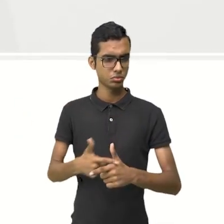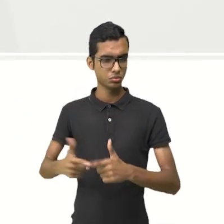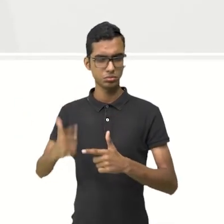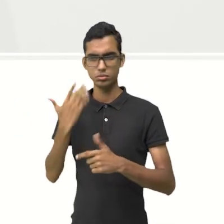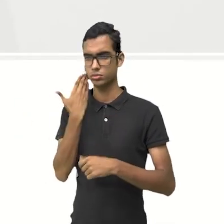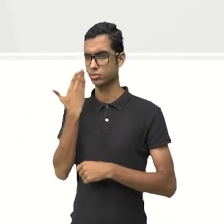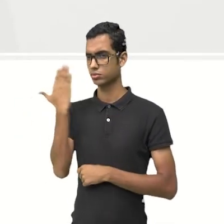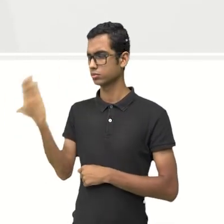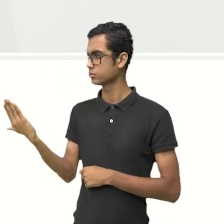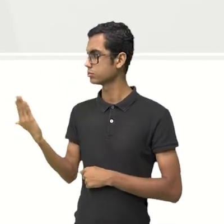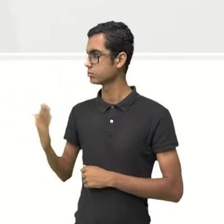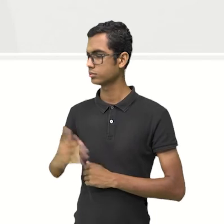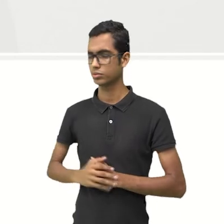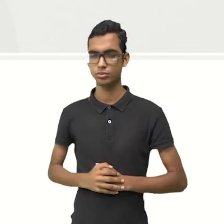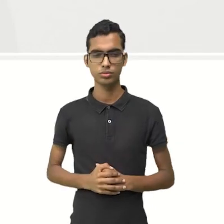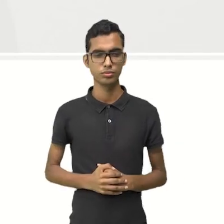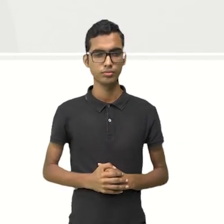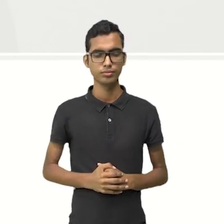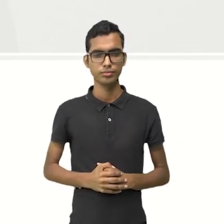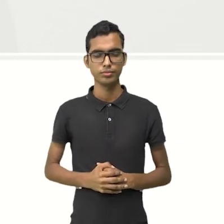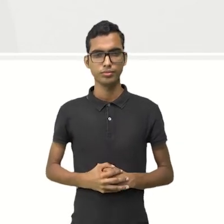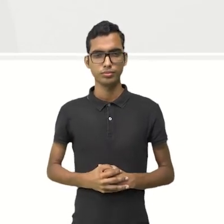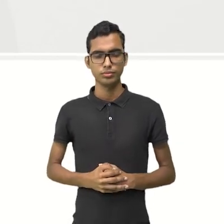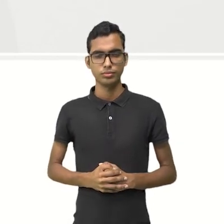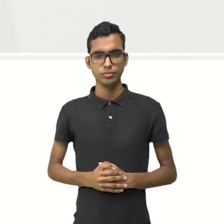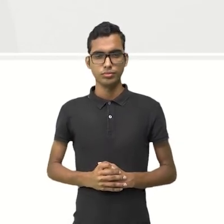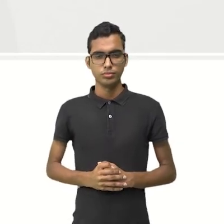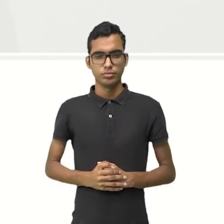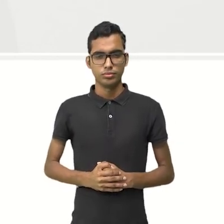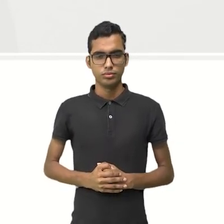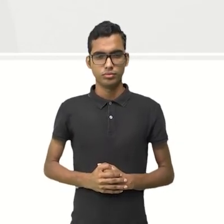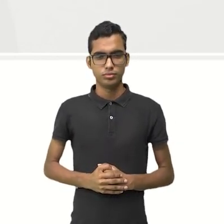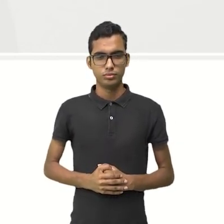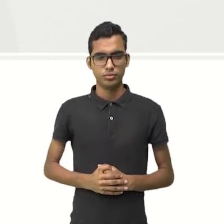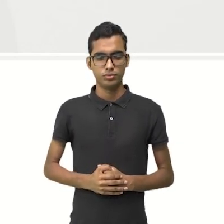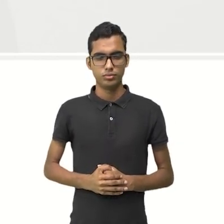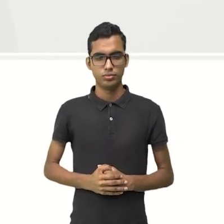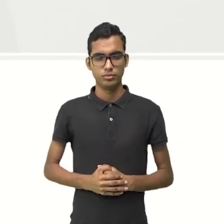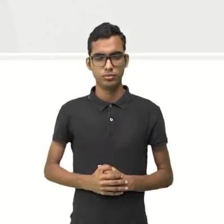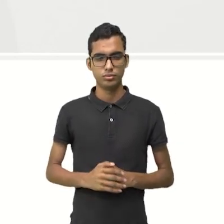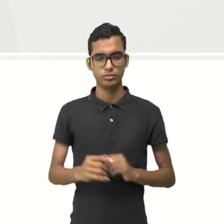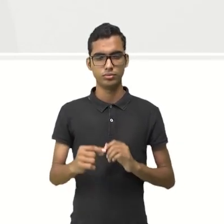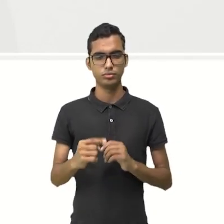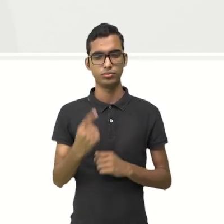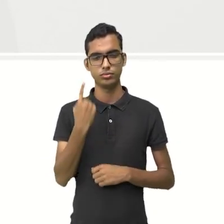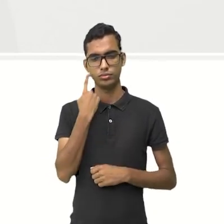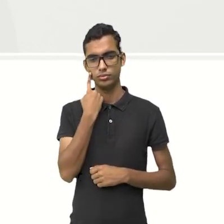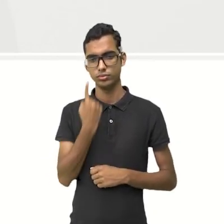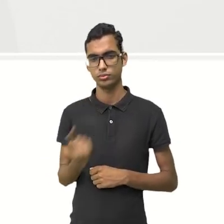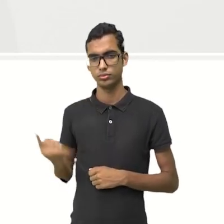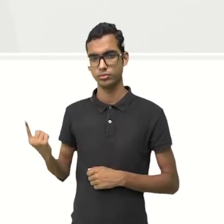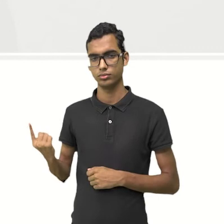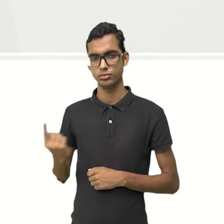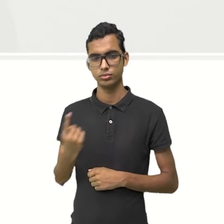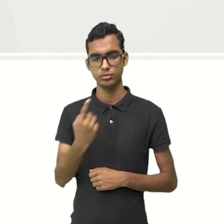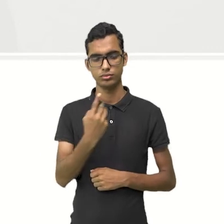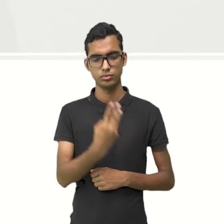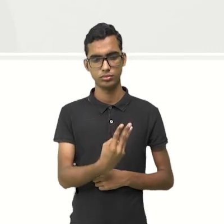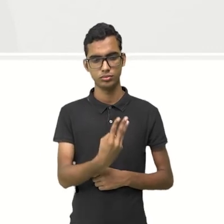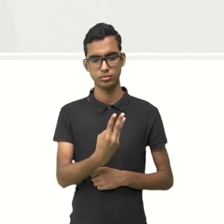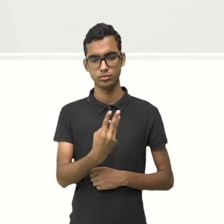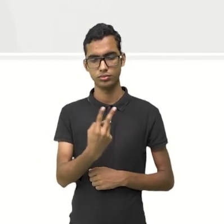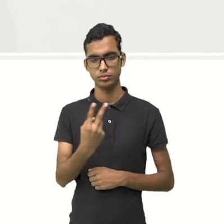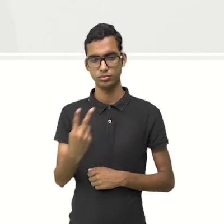ó. Vou botar bem aqui, ó. Dividiu-se. Essa é a 1. 32, olha, dividiu. 32